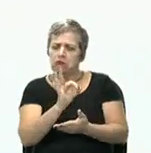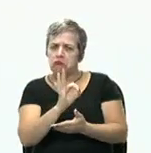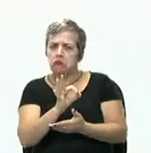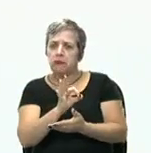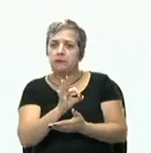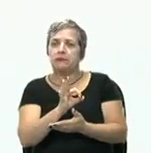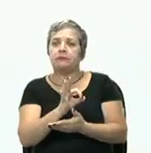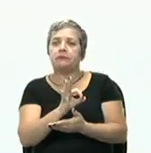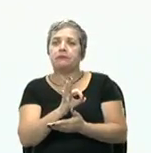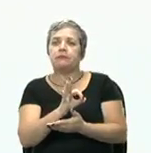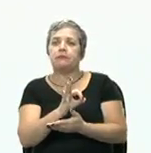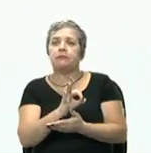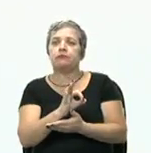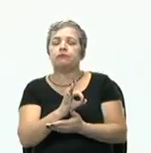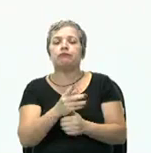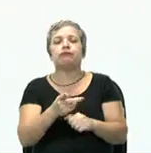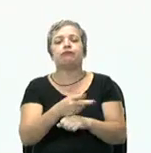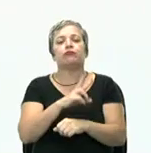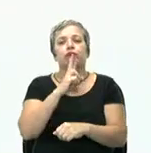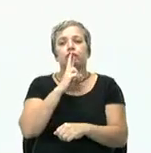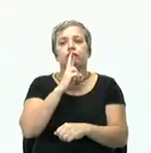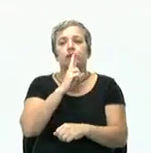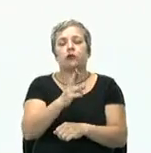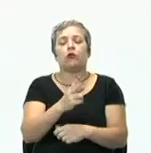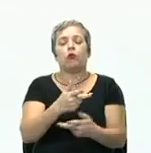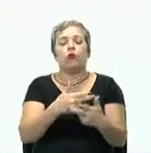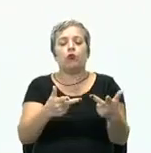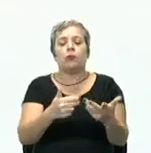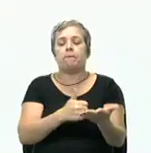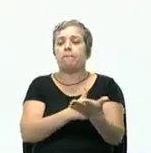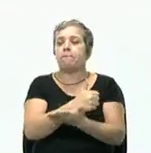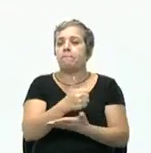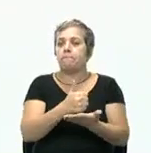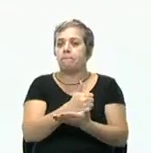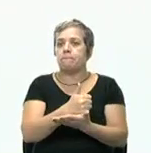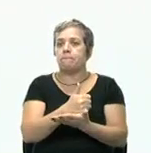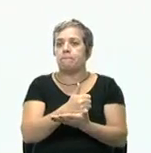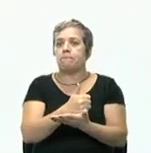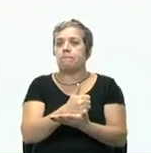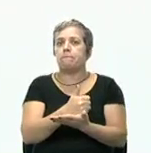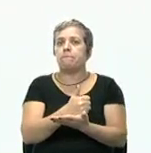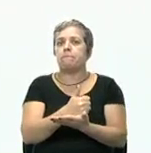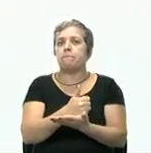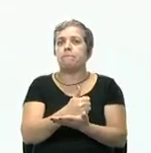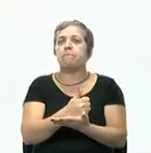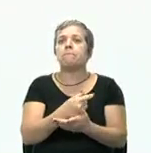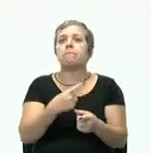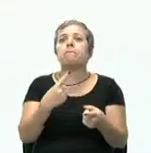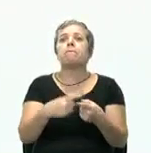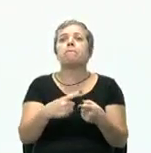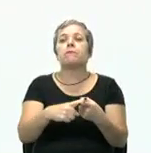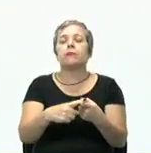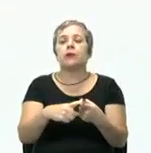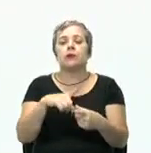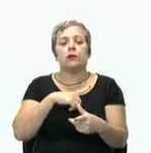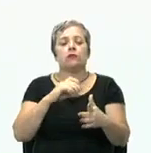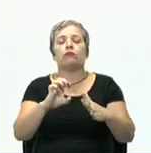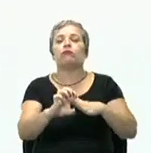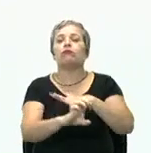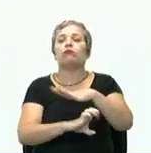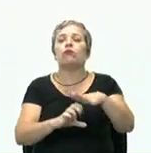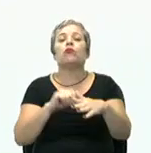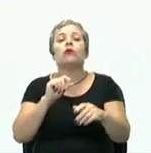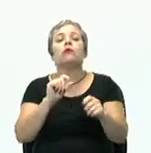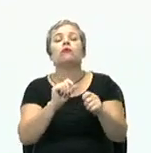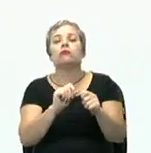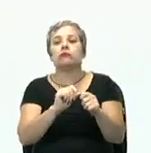Procura responder a questões básicas como por que a organização existe, o que